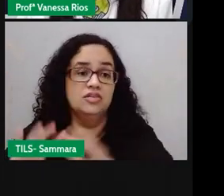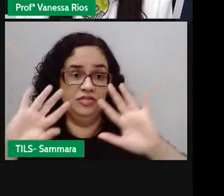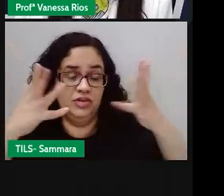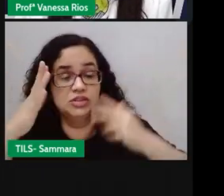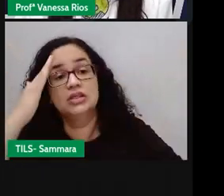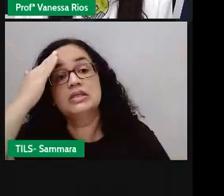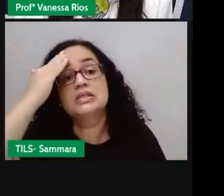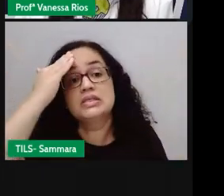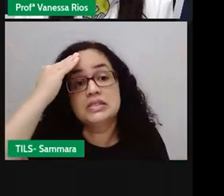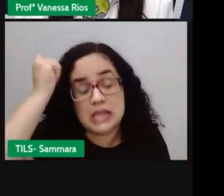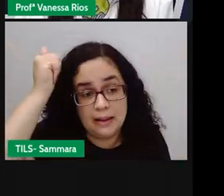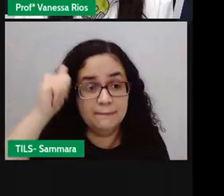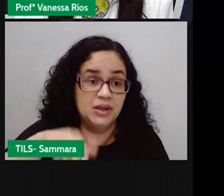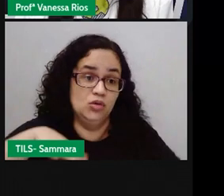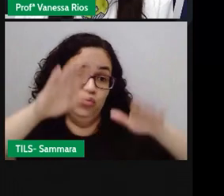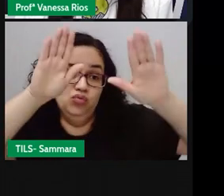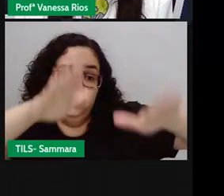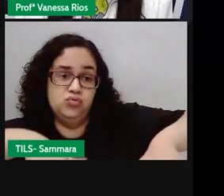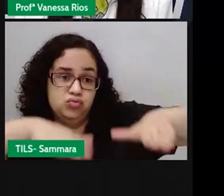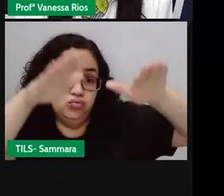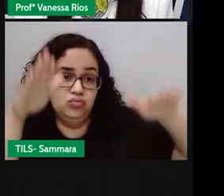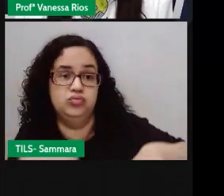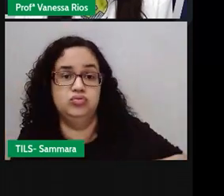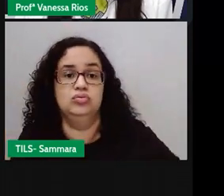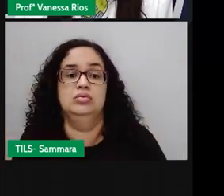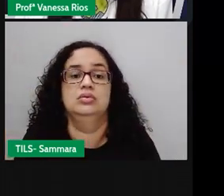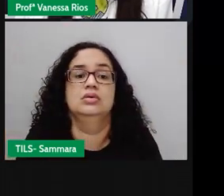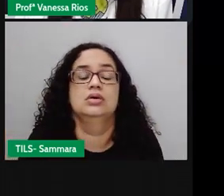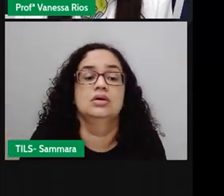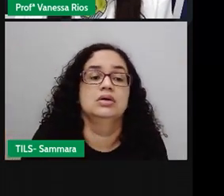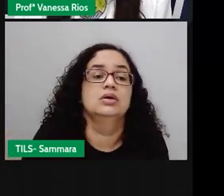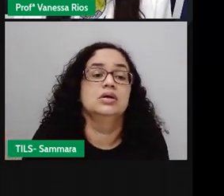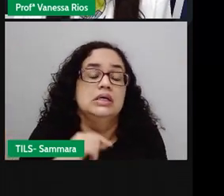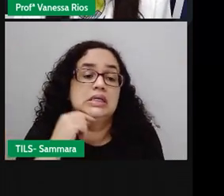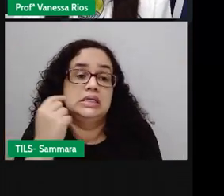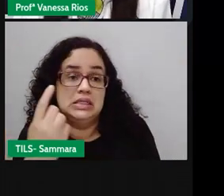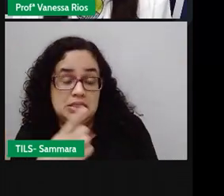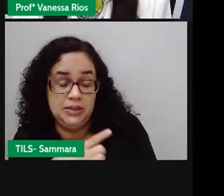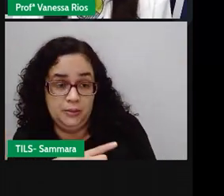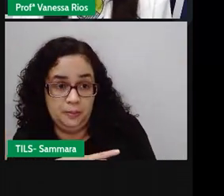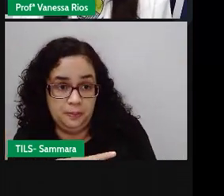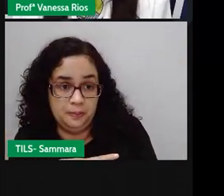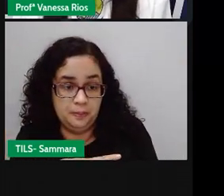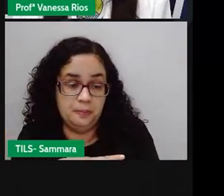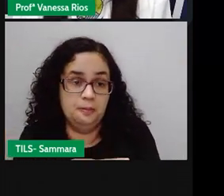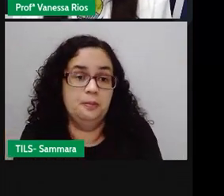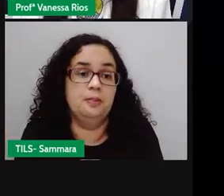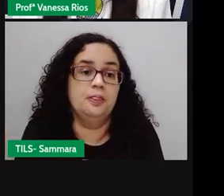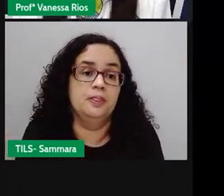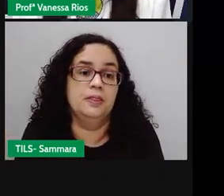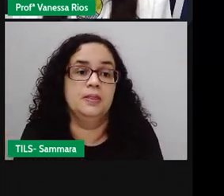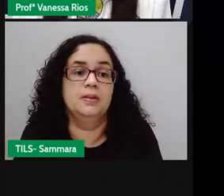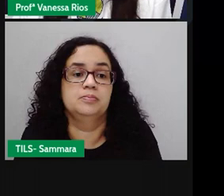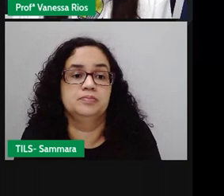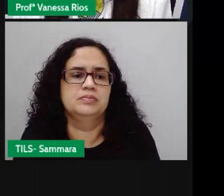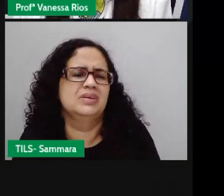sabe, voar. E elas usam dessa situação para fazer